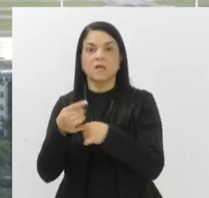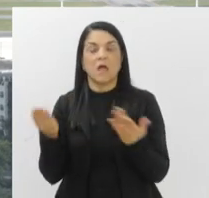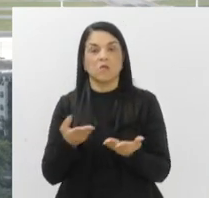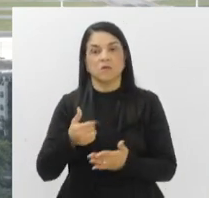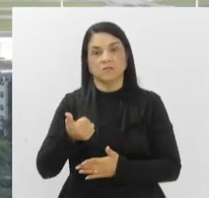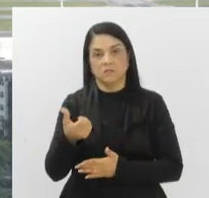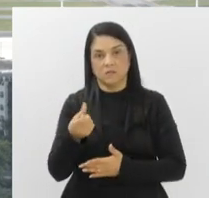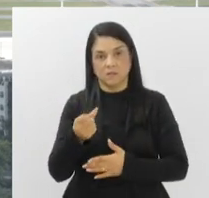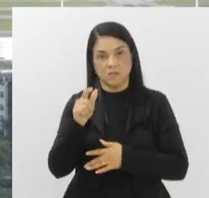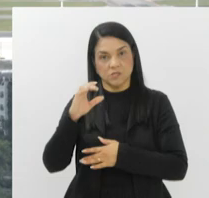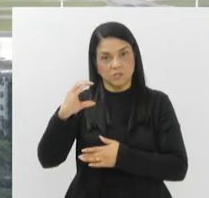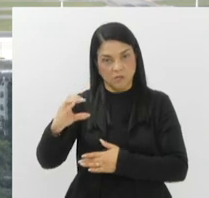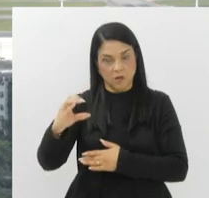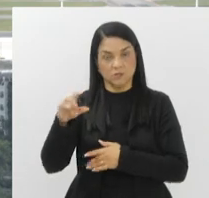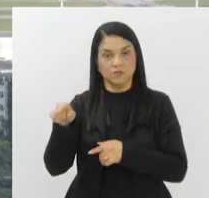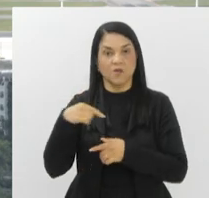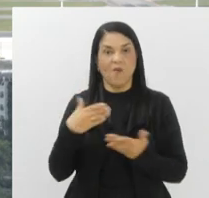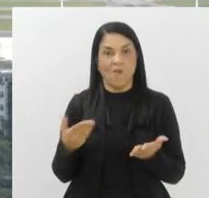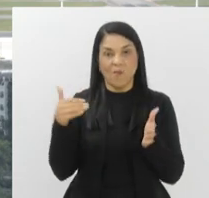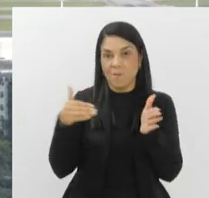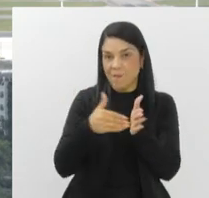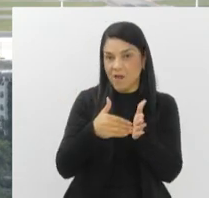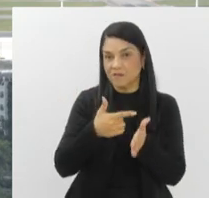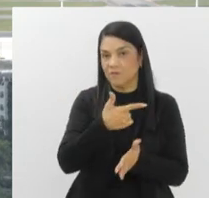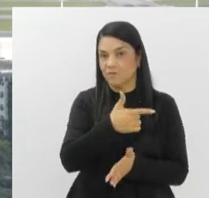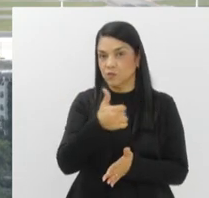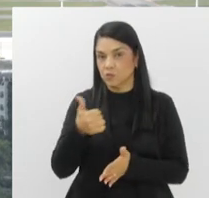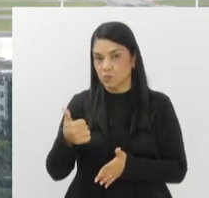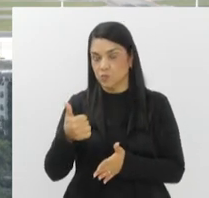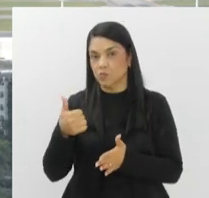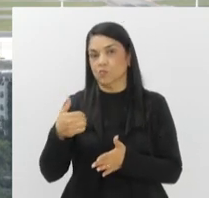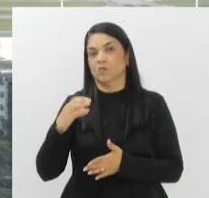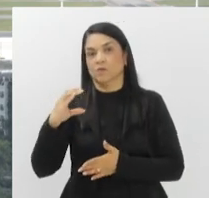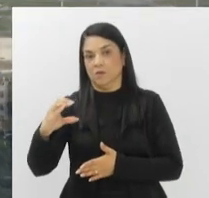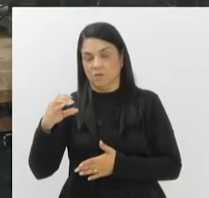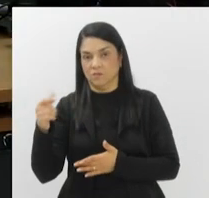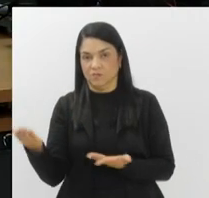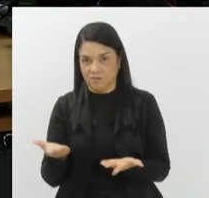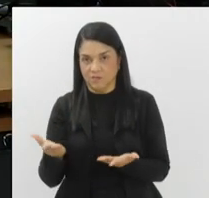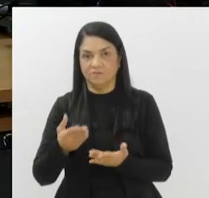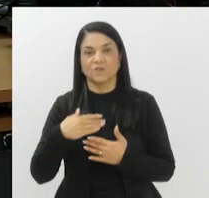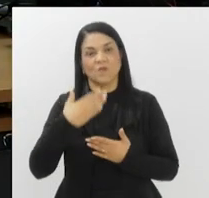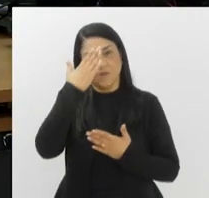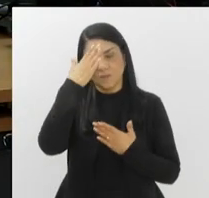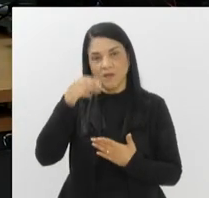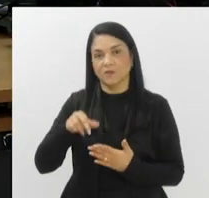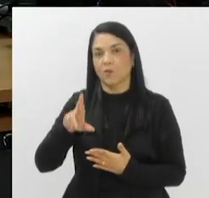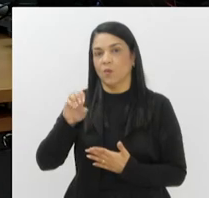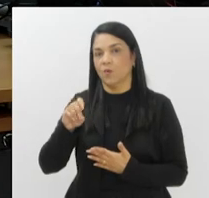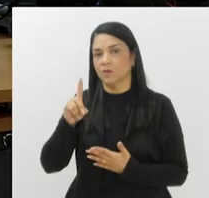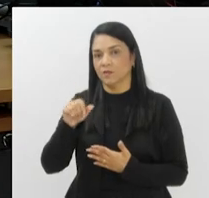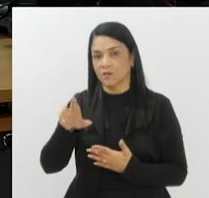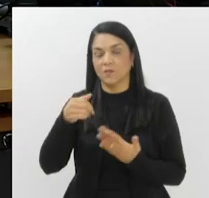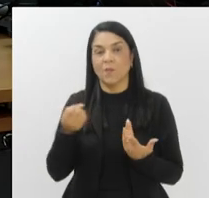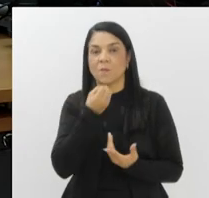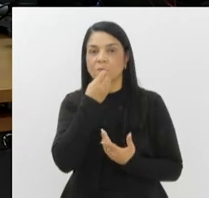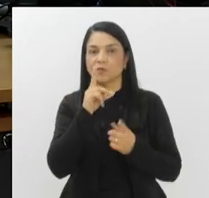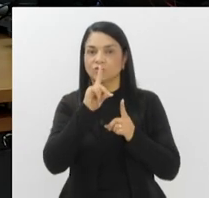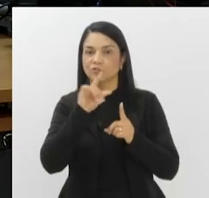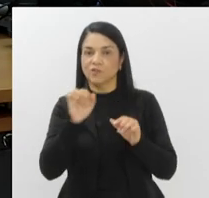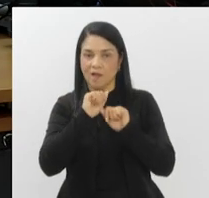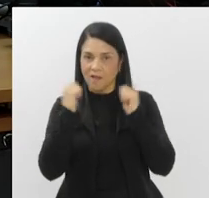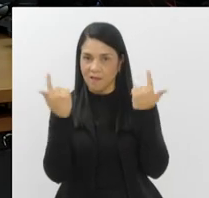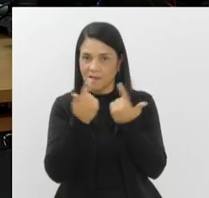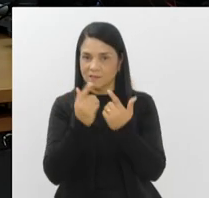para hoje é de 21 graus. Obrigado, Rodrigo Melo, pelas imagens de hoje. O Bom Dia Alerj termina aqui. Se você